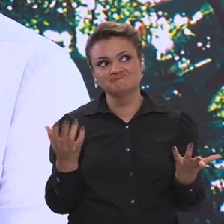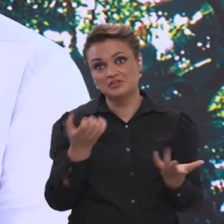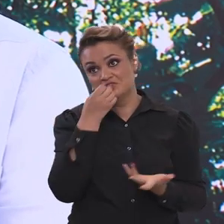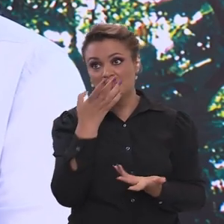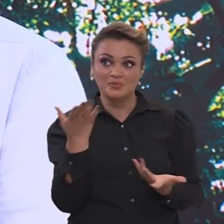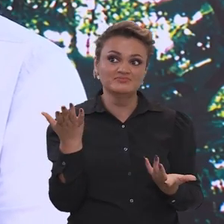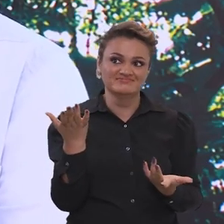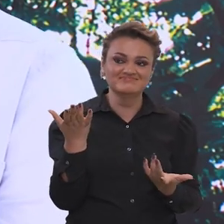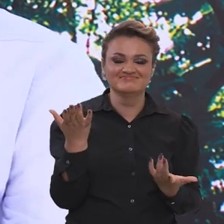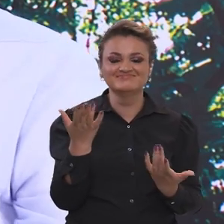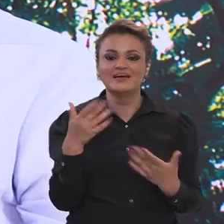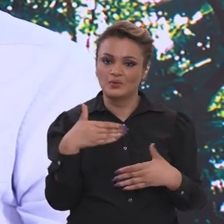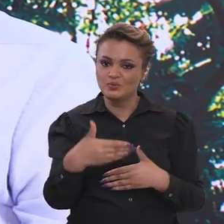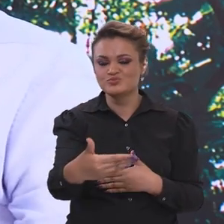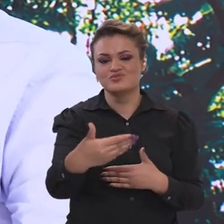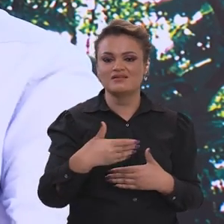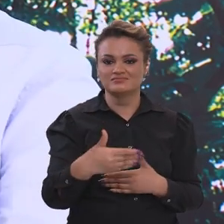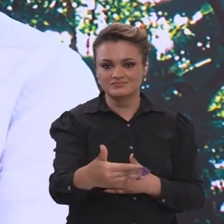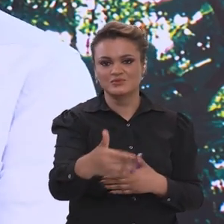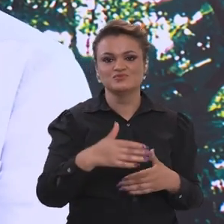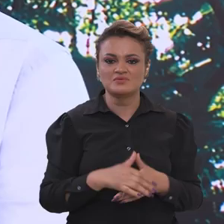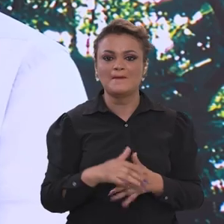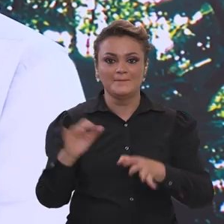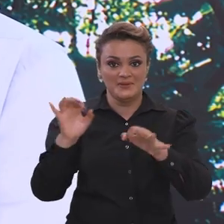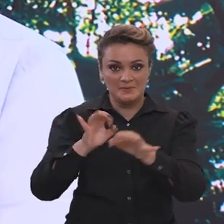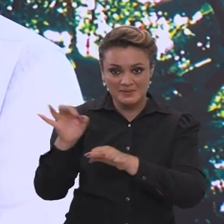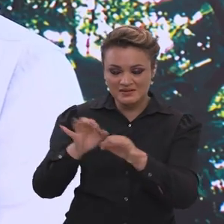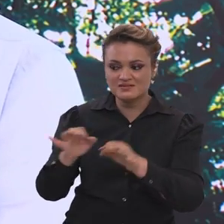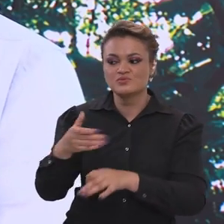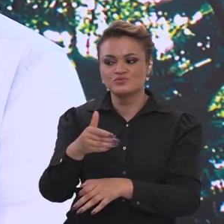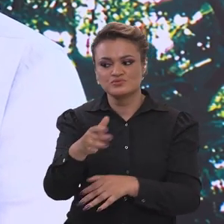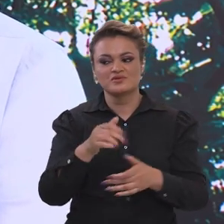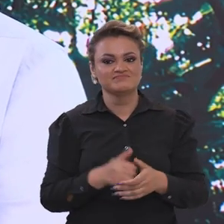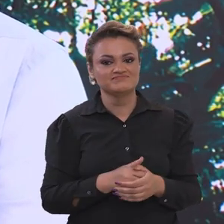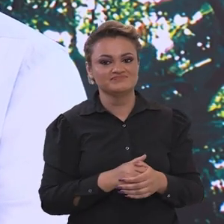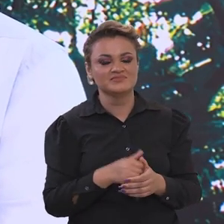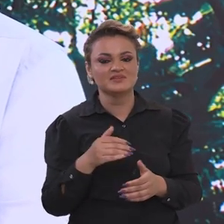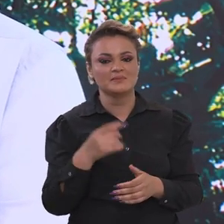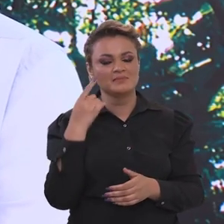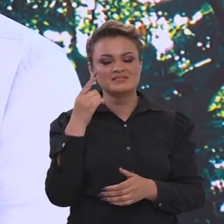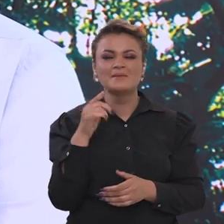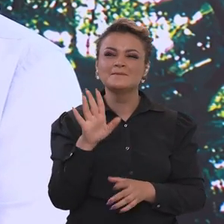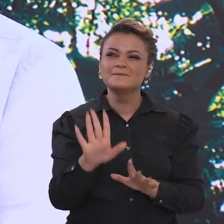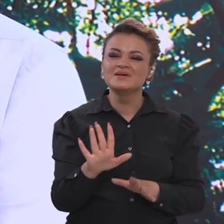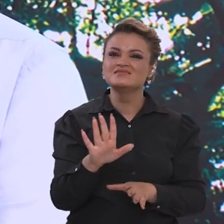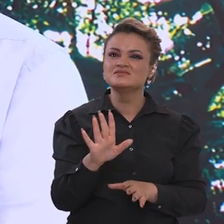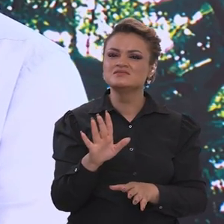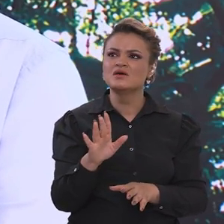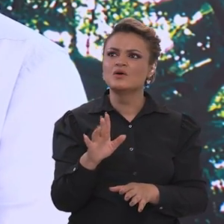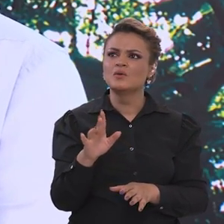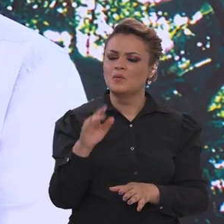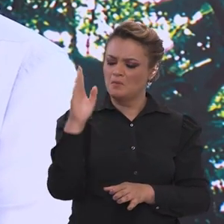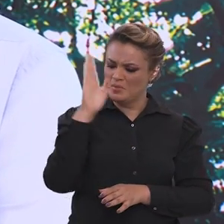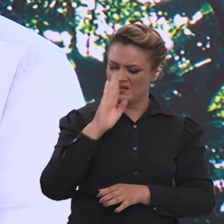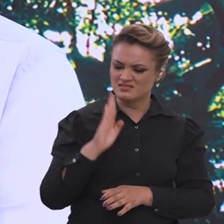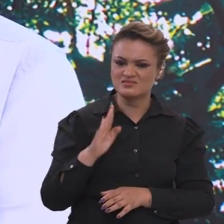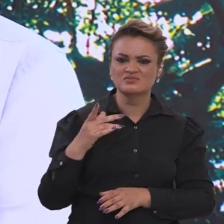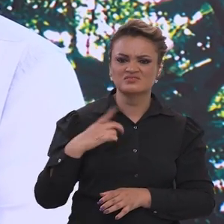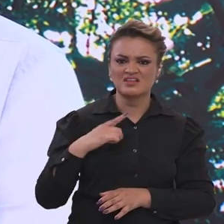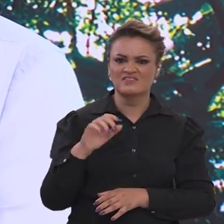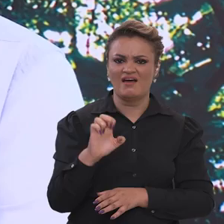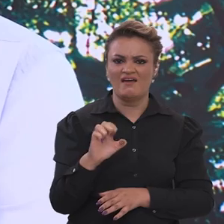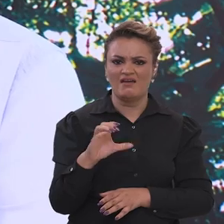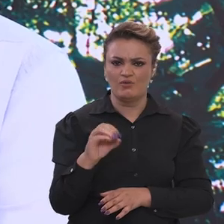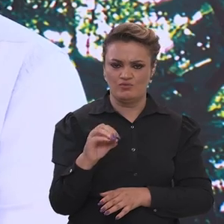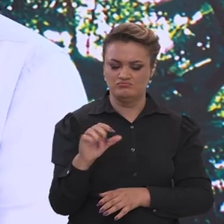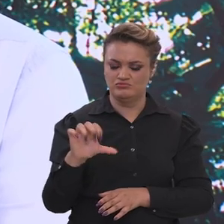clima está criado. Agora, é seguir o roteiro de preparação para a COP. Mas um país que já fez a